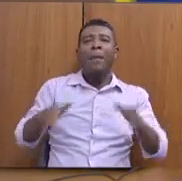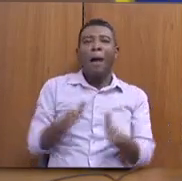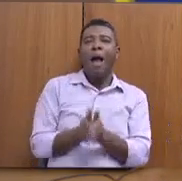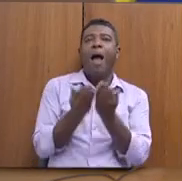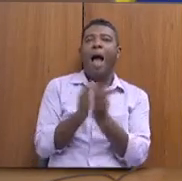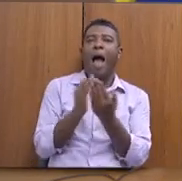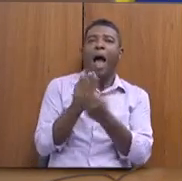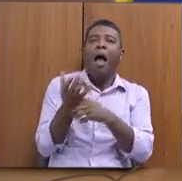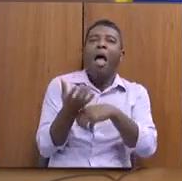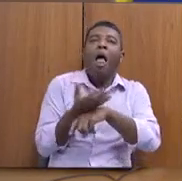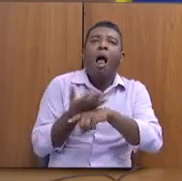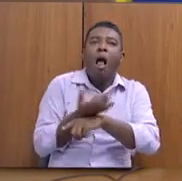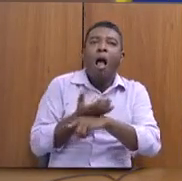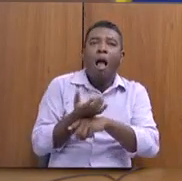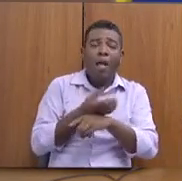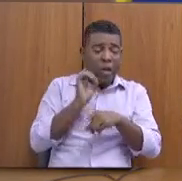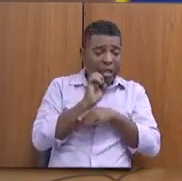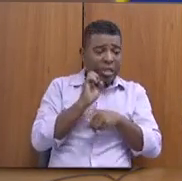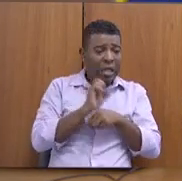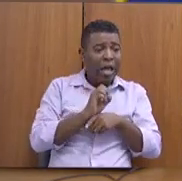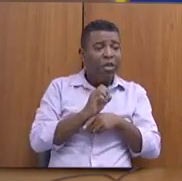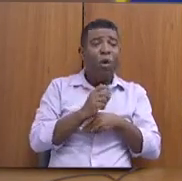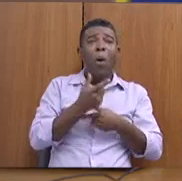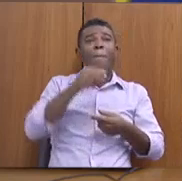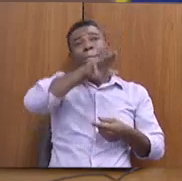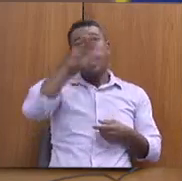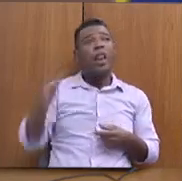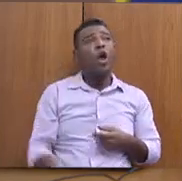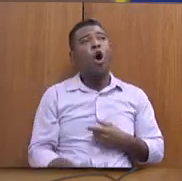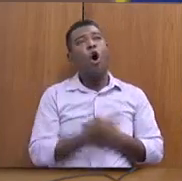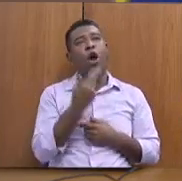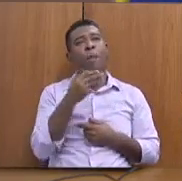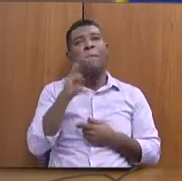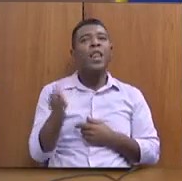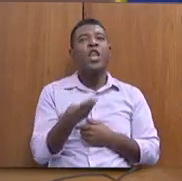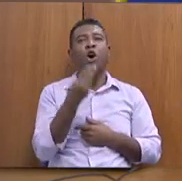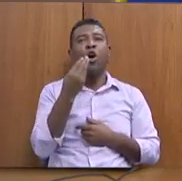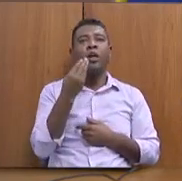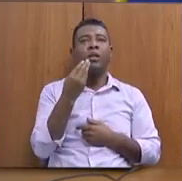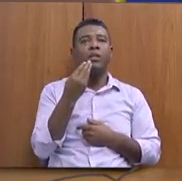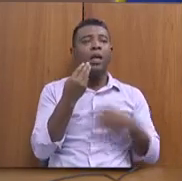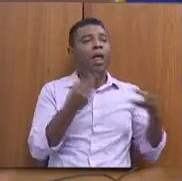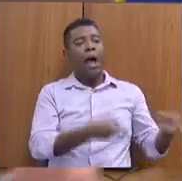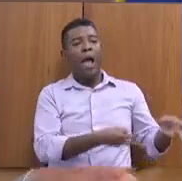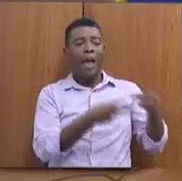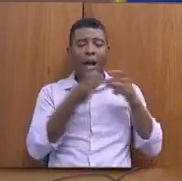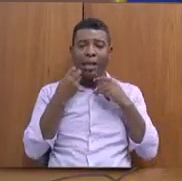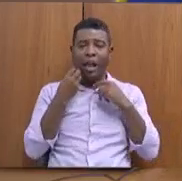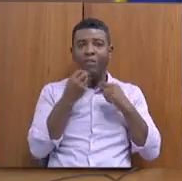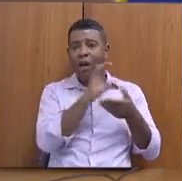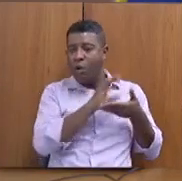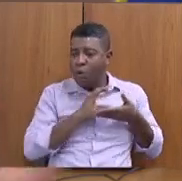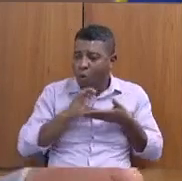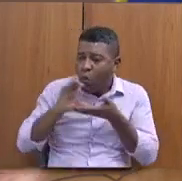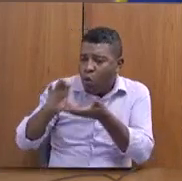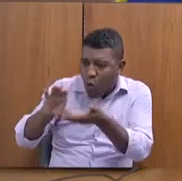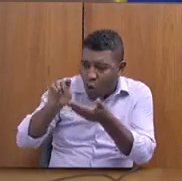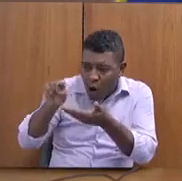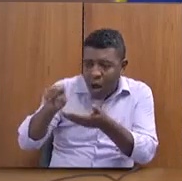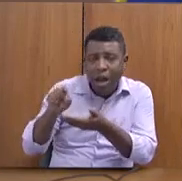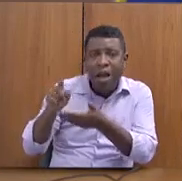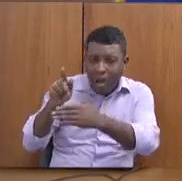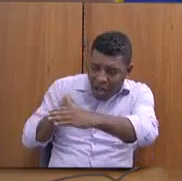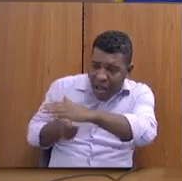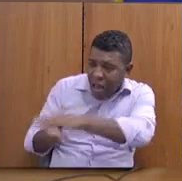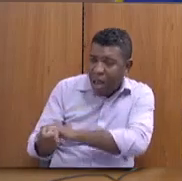Estado arrecadava e que nenhum centavo sequer foi inserido no orçamento para combater a pobreza e o enfrentamento